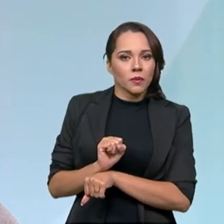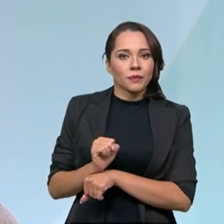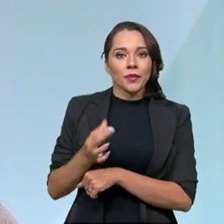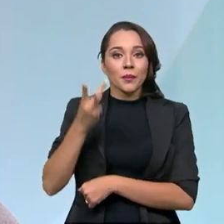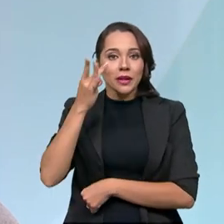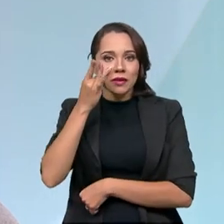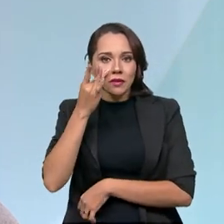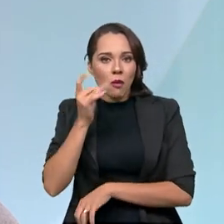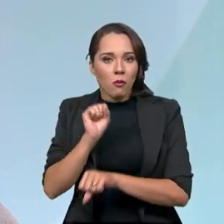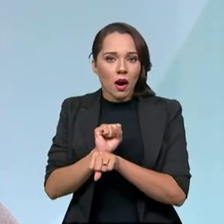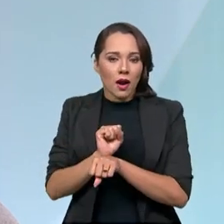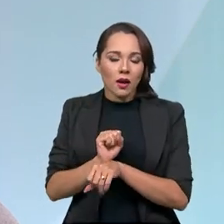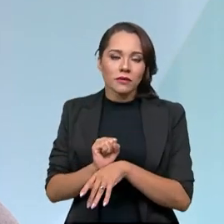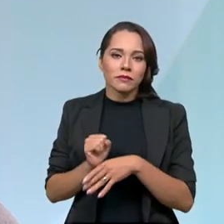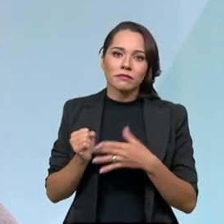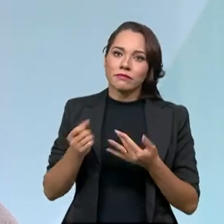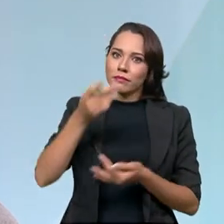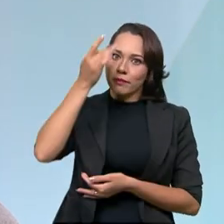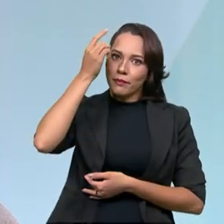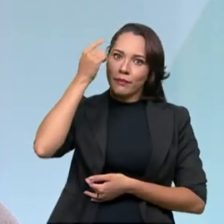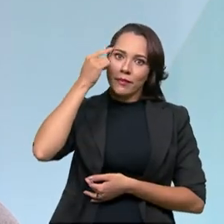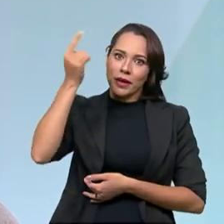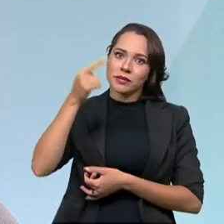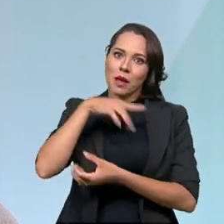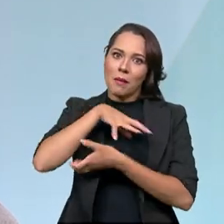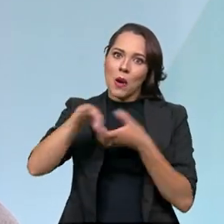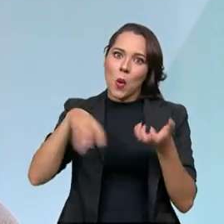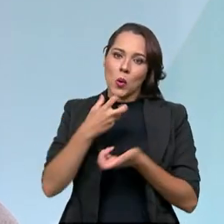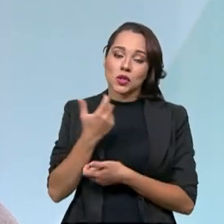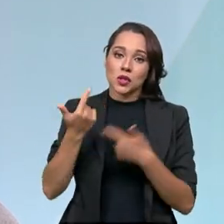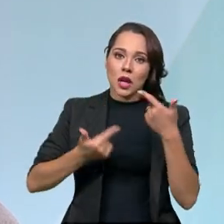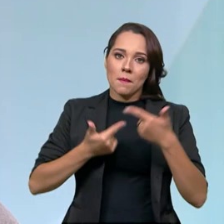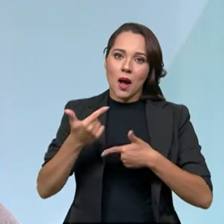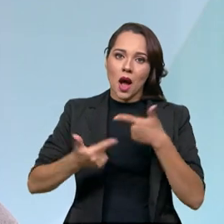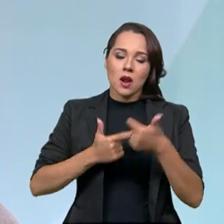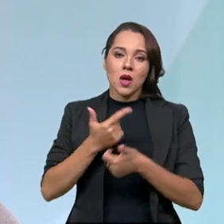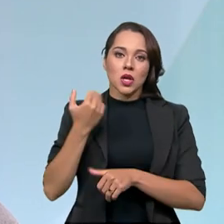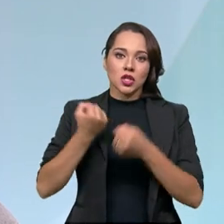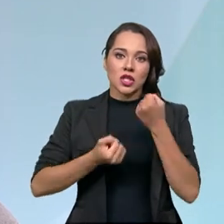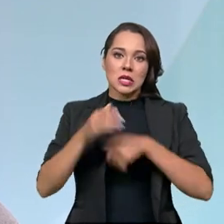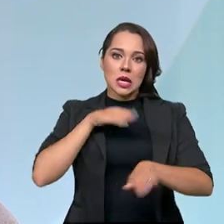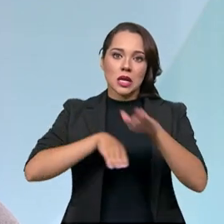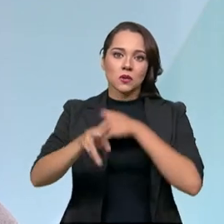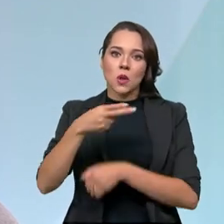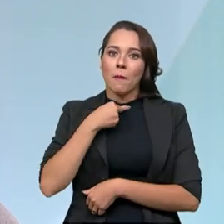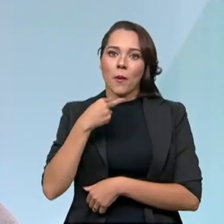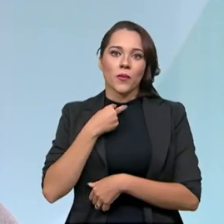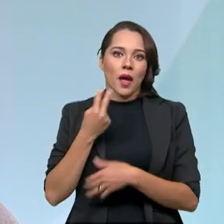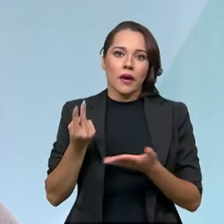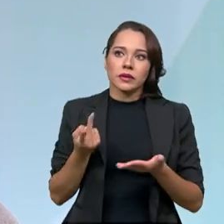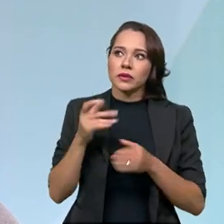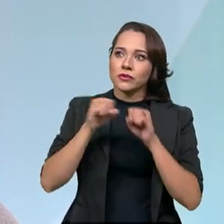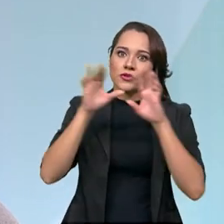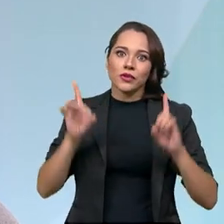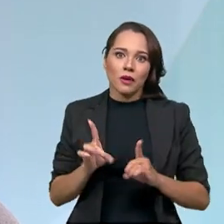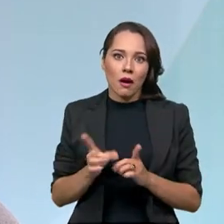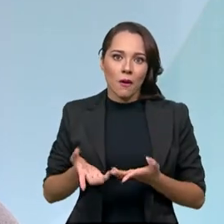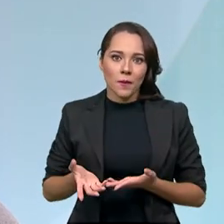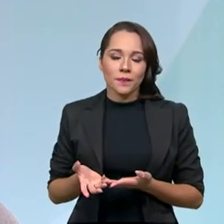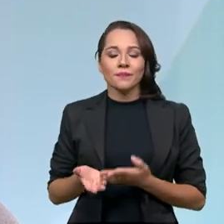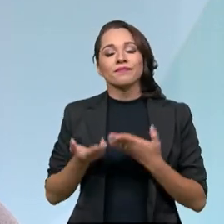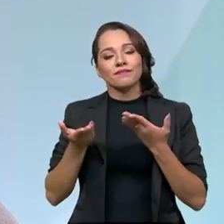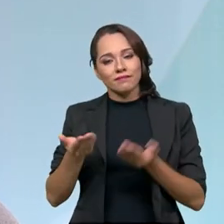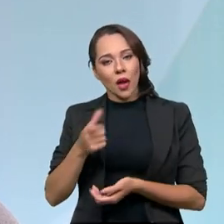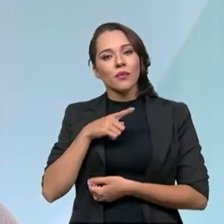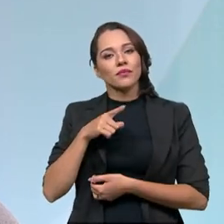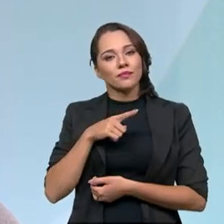presenciais, teria sido o caos, né? Se os serviços de trânsito não pudessem ser oferecidos de maneira digitalizada. Então, a